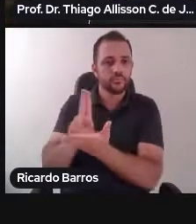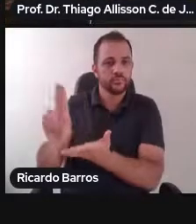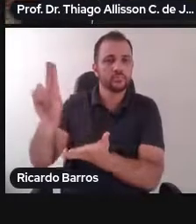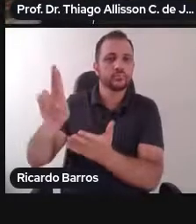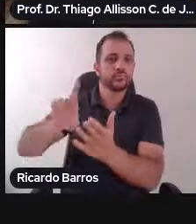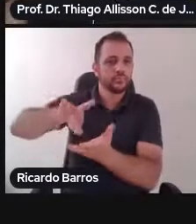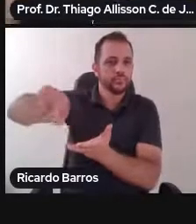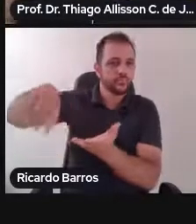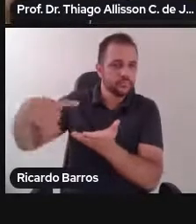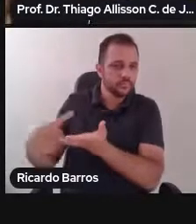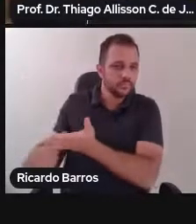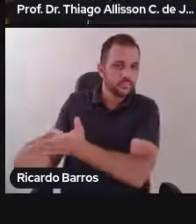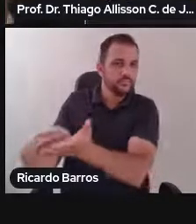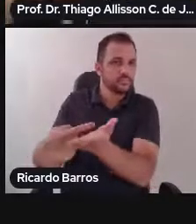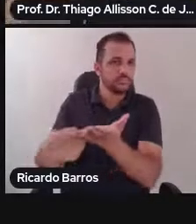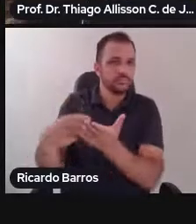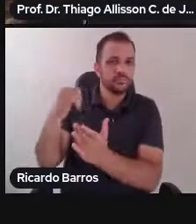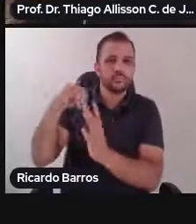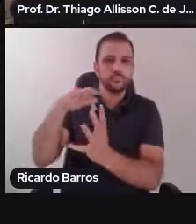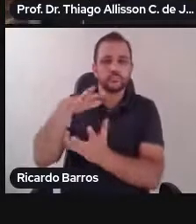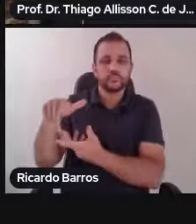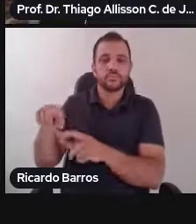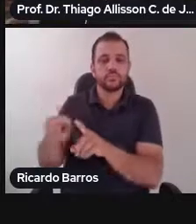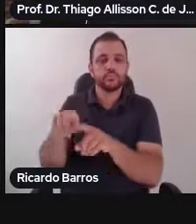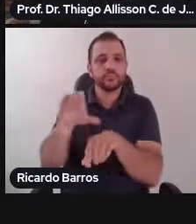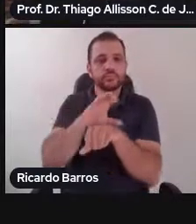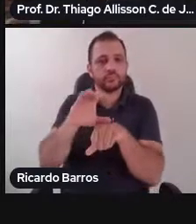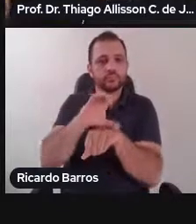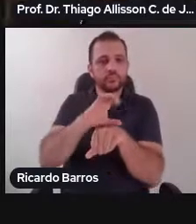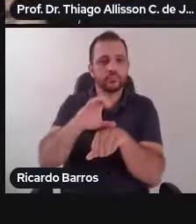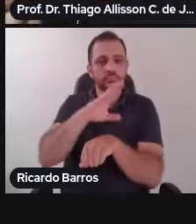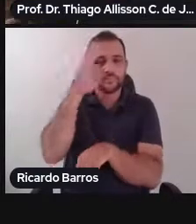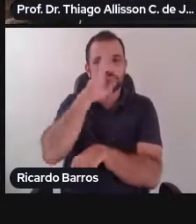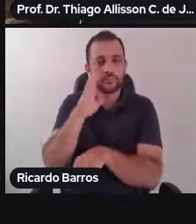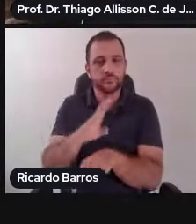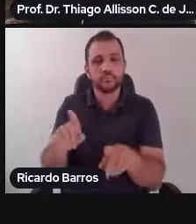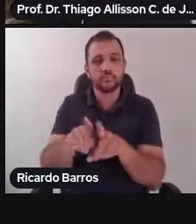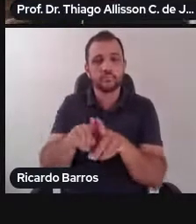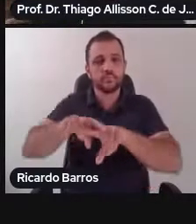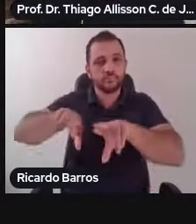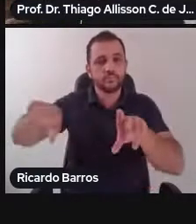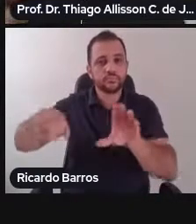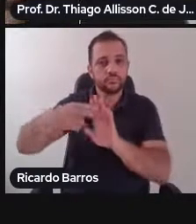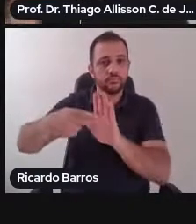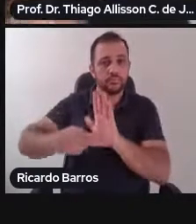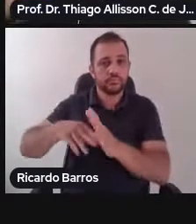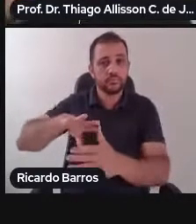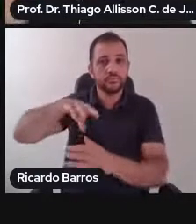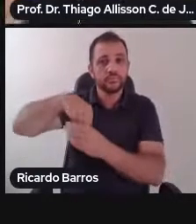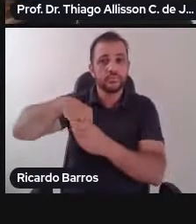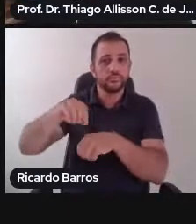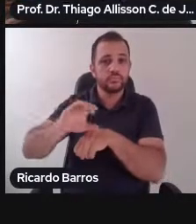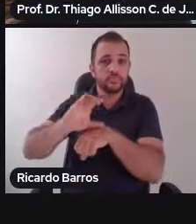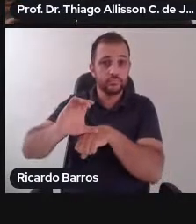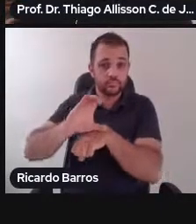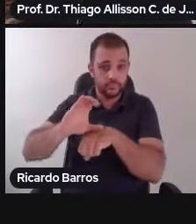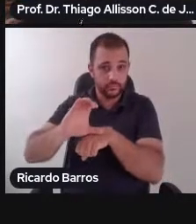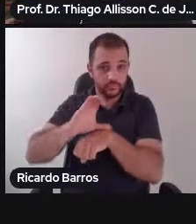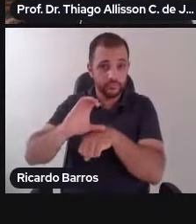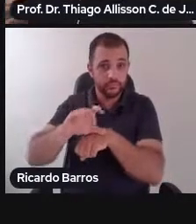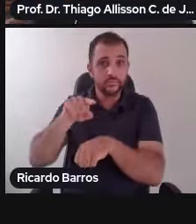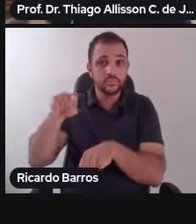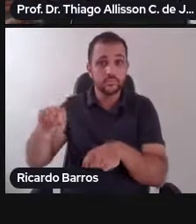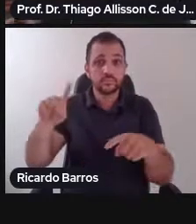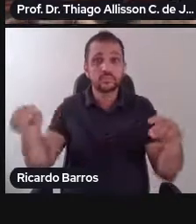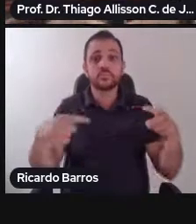tratados internacionais, na própria Constituição Brasileira, nas demais normas imprecisionais, que vão, portanto, voltar-se à